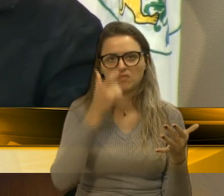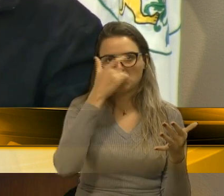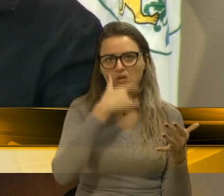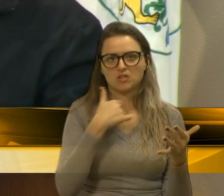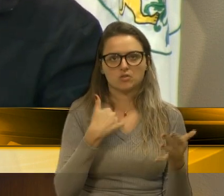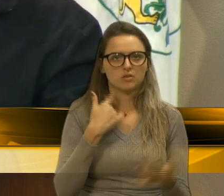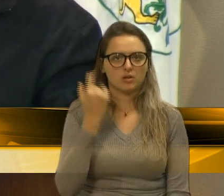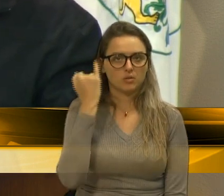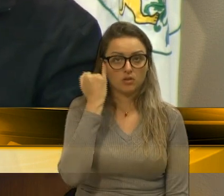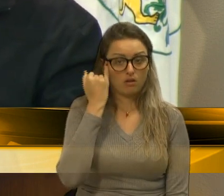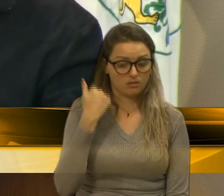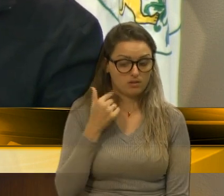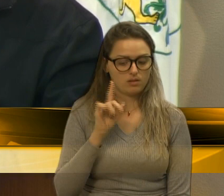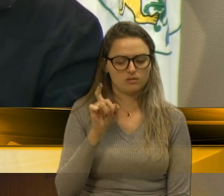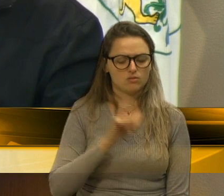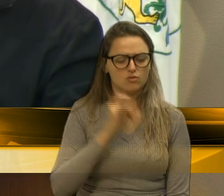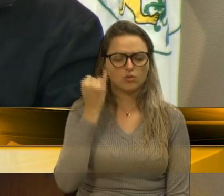imbecil,